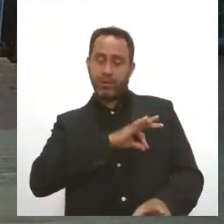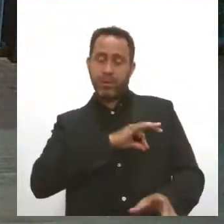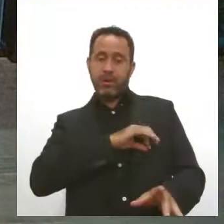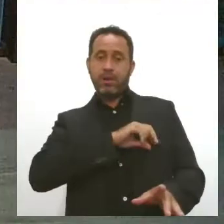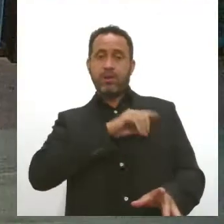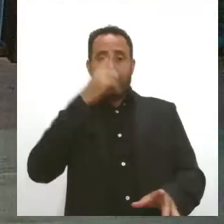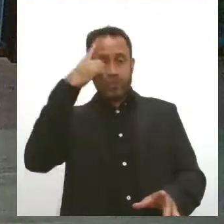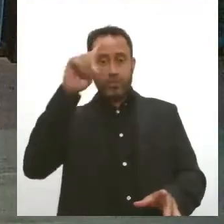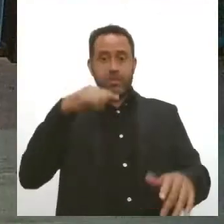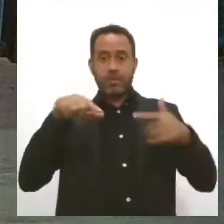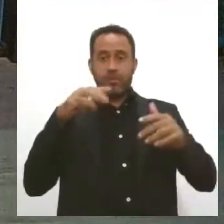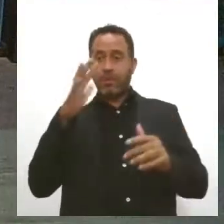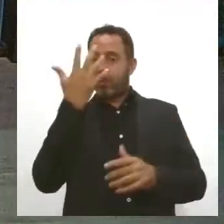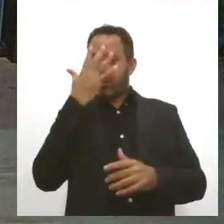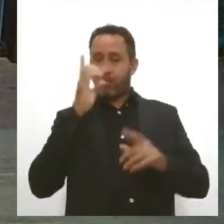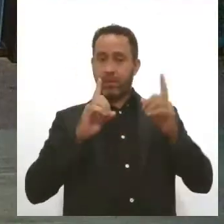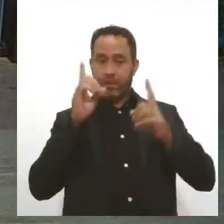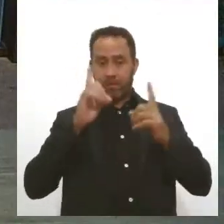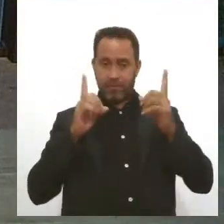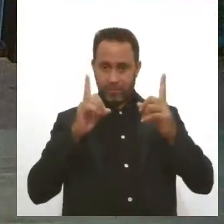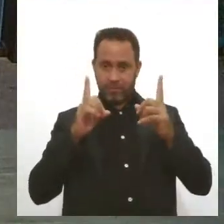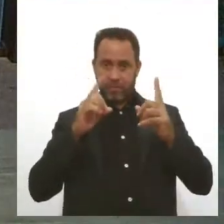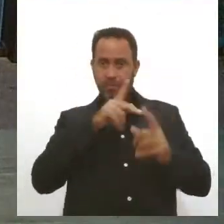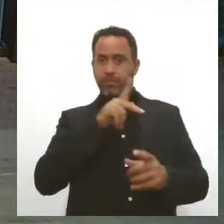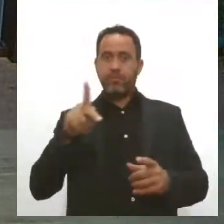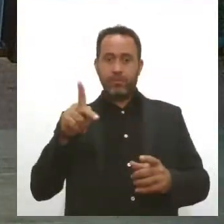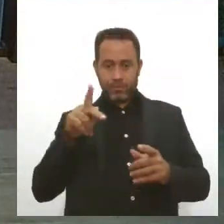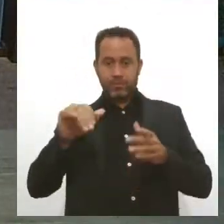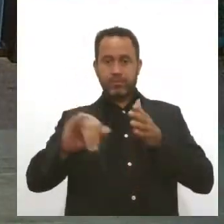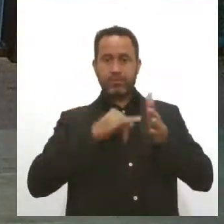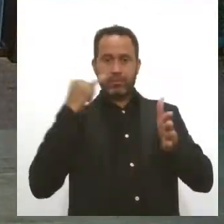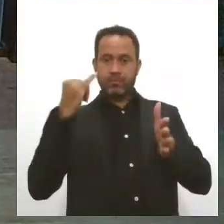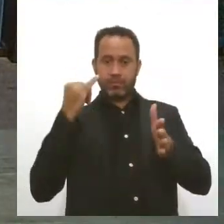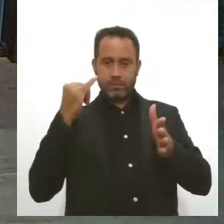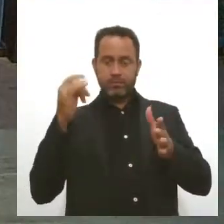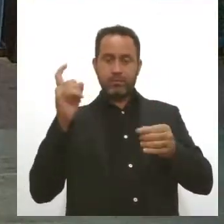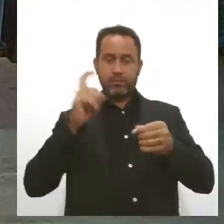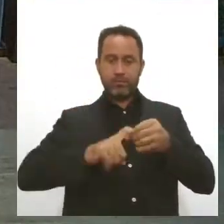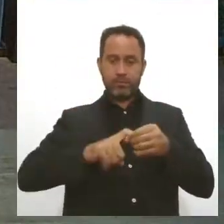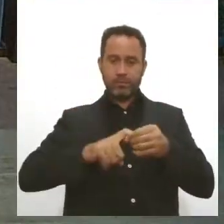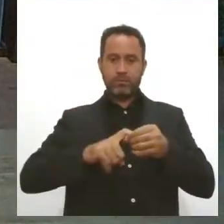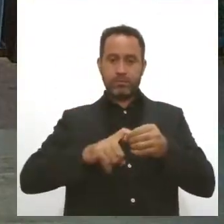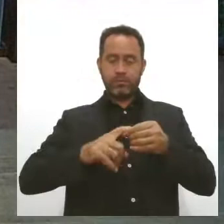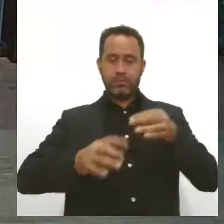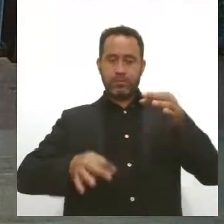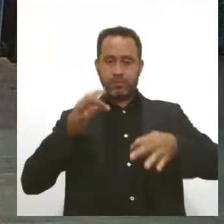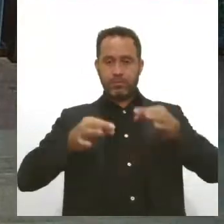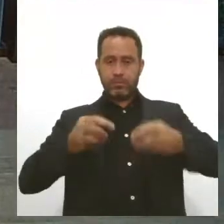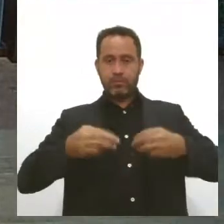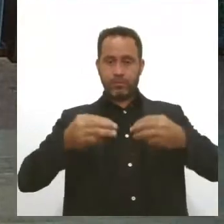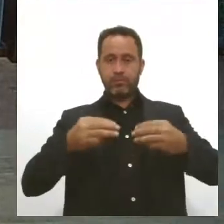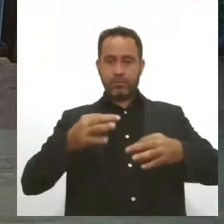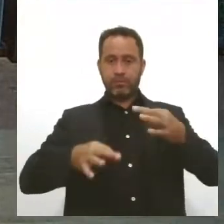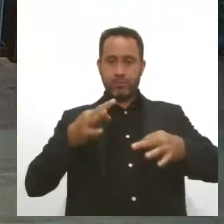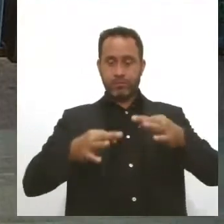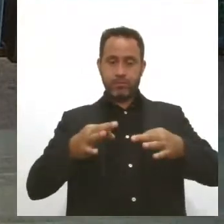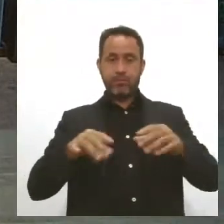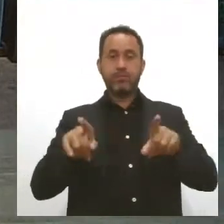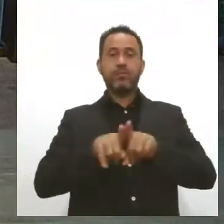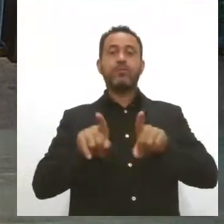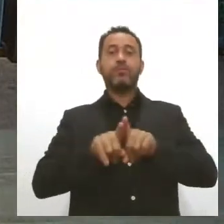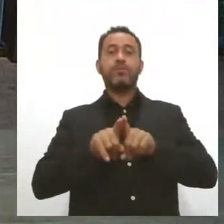dias de carnaval. Presidente da Alese ratifica a parceria com o presidente do Tribunal de Justiça do Estado de Sergipe. E